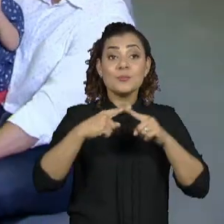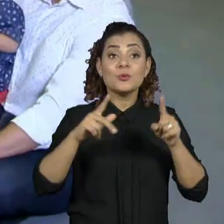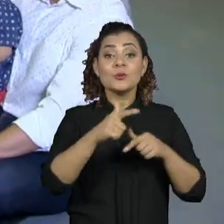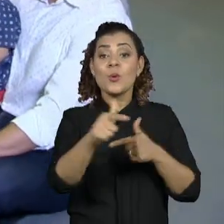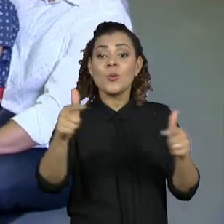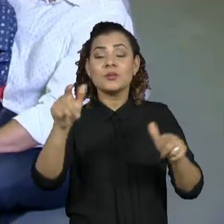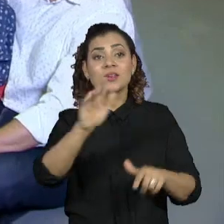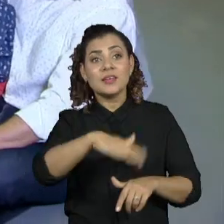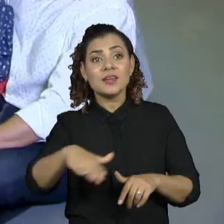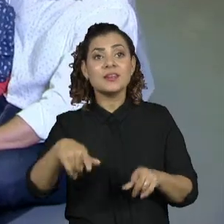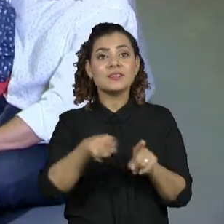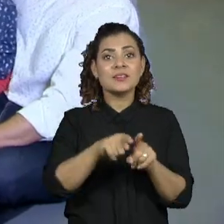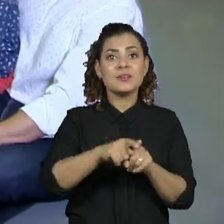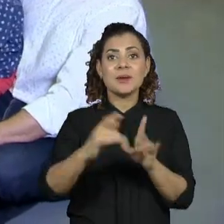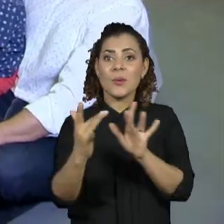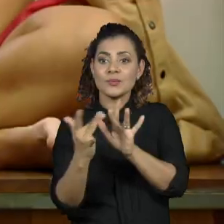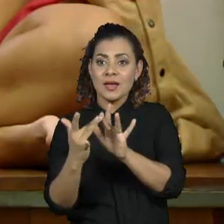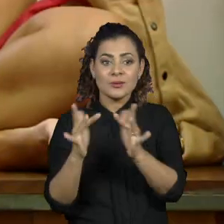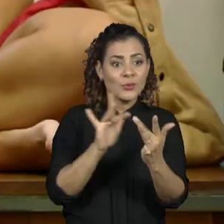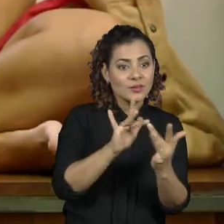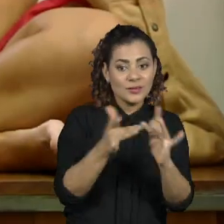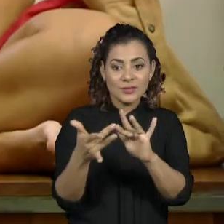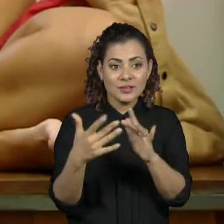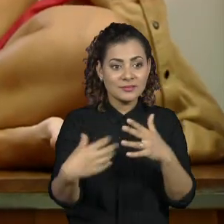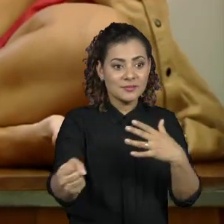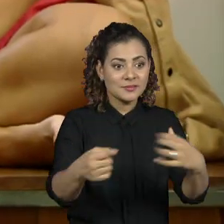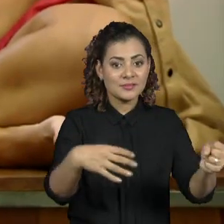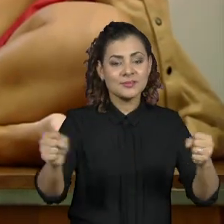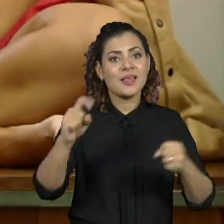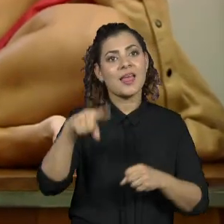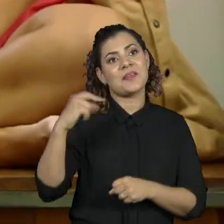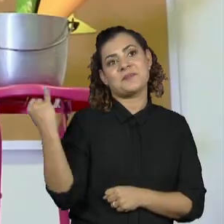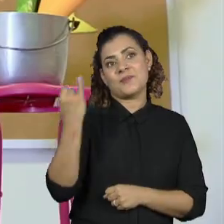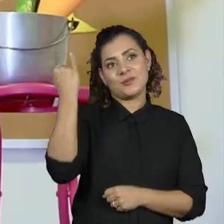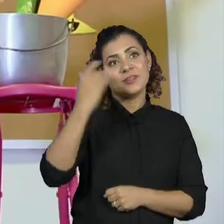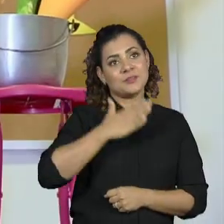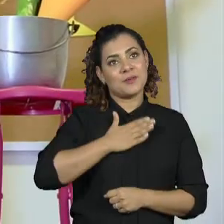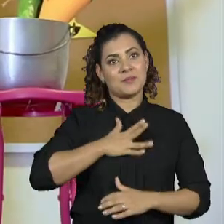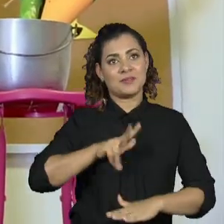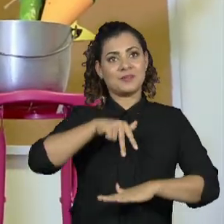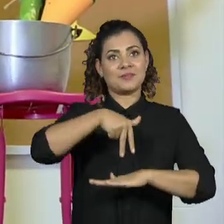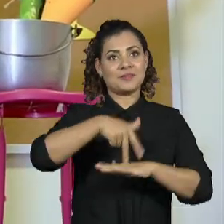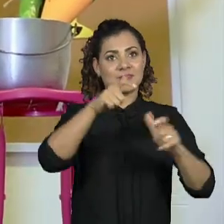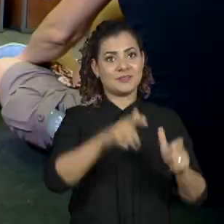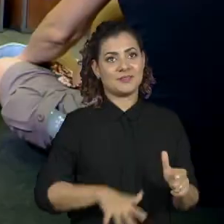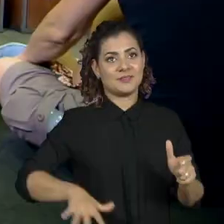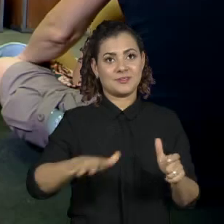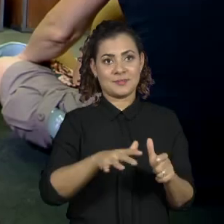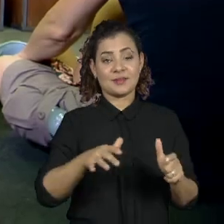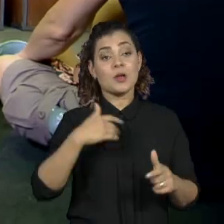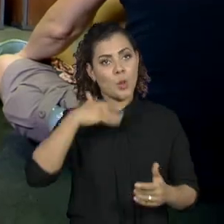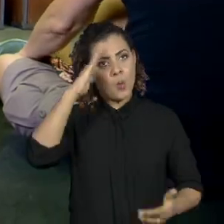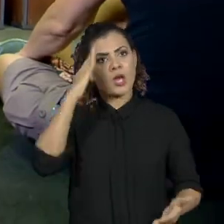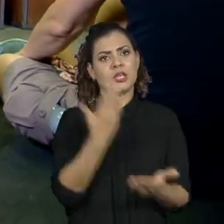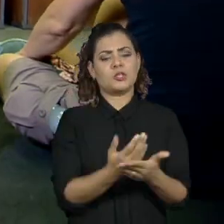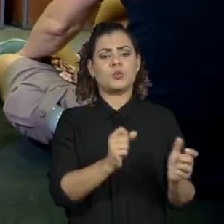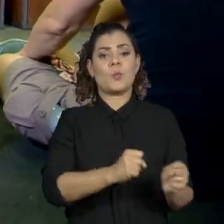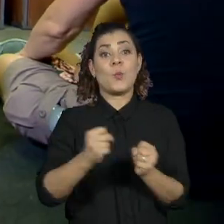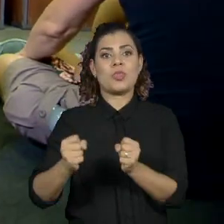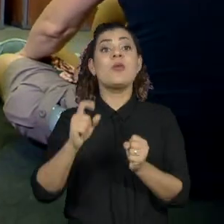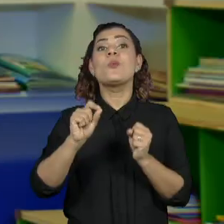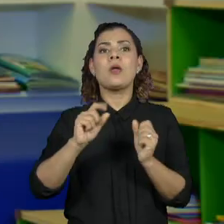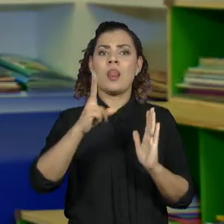que vão conhecer essa criança. Então é muito importante para mim estar dentro desse espaço. Eu acredito muito no poder da